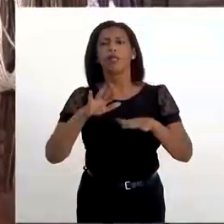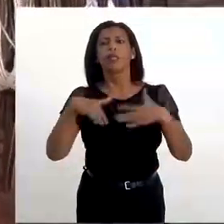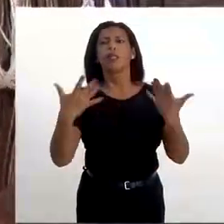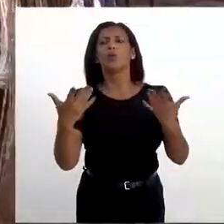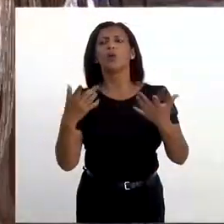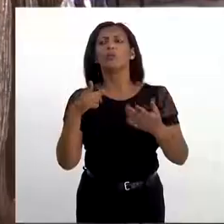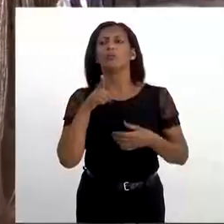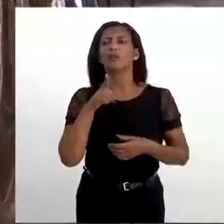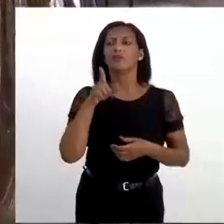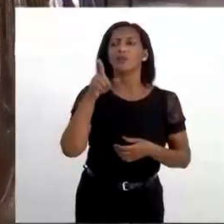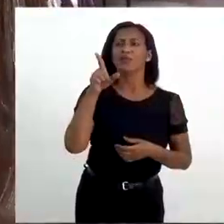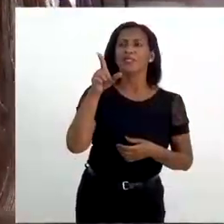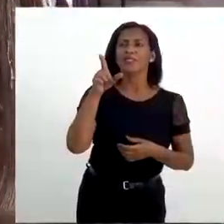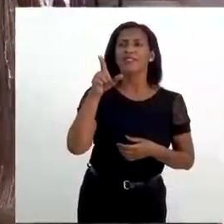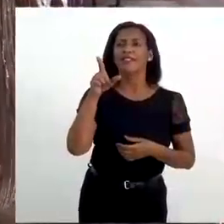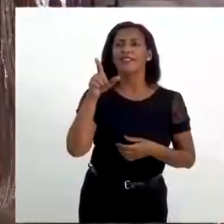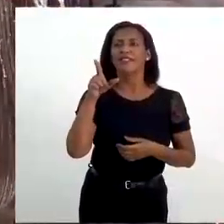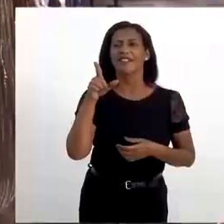E quando ela vai usar aquele?